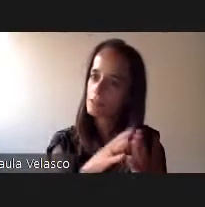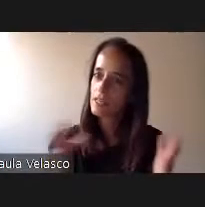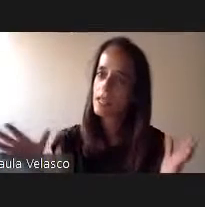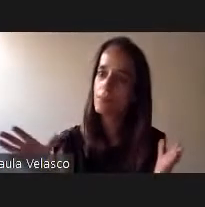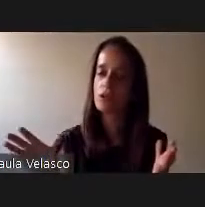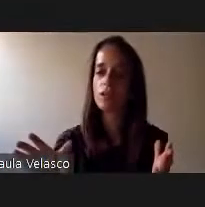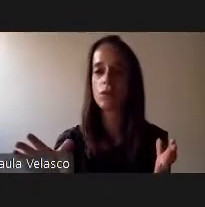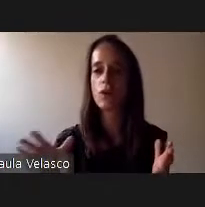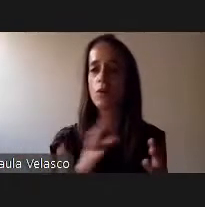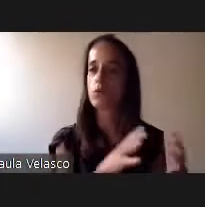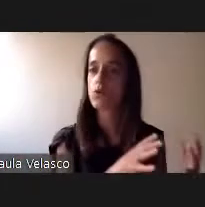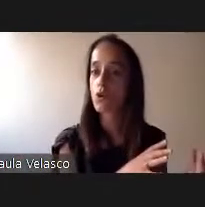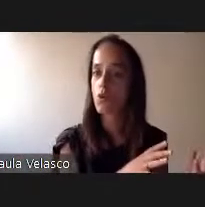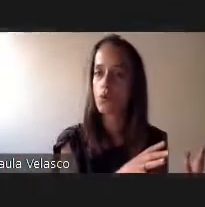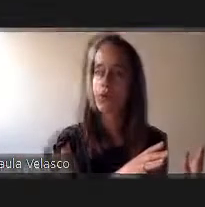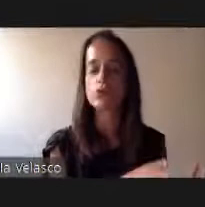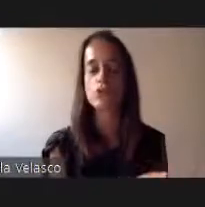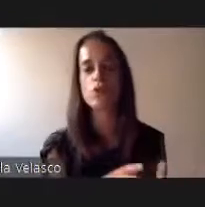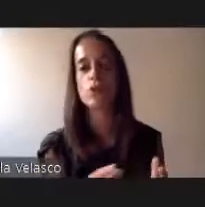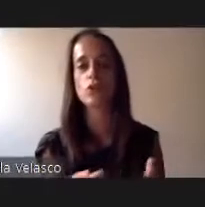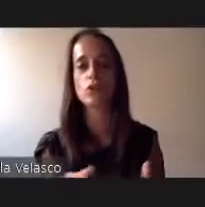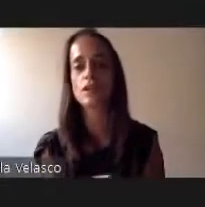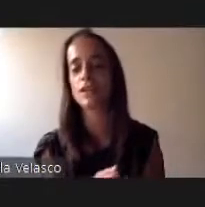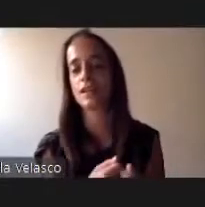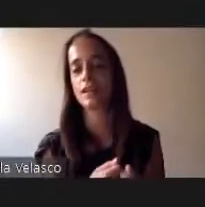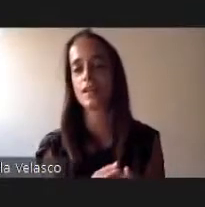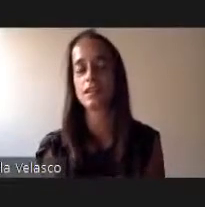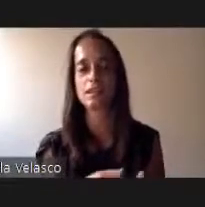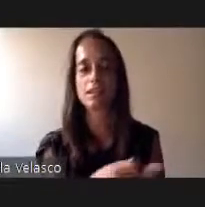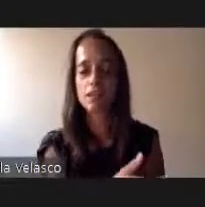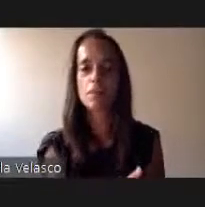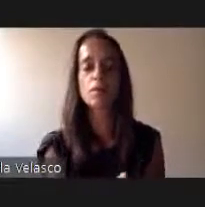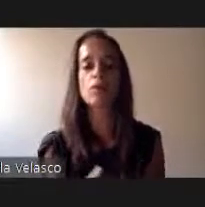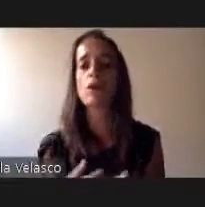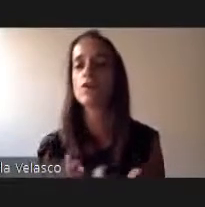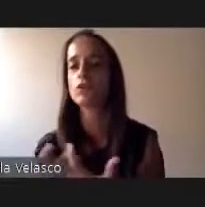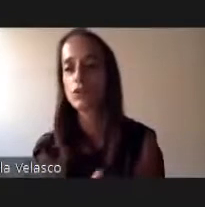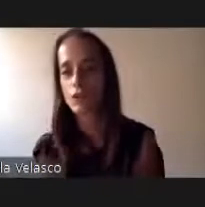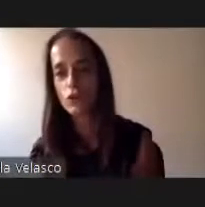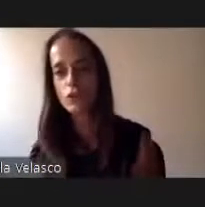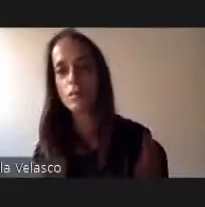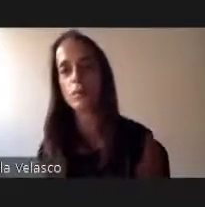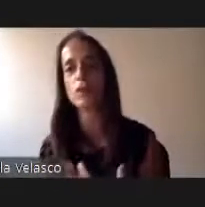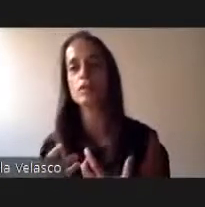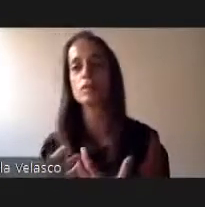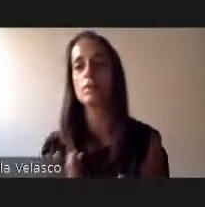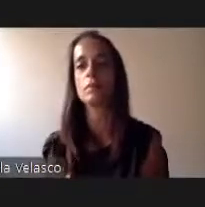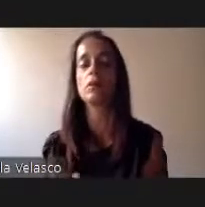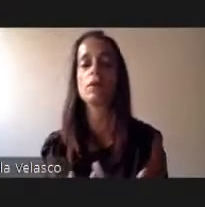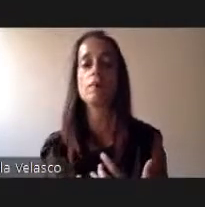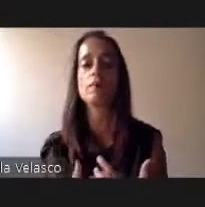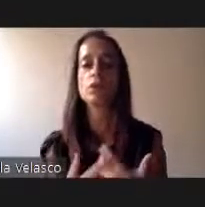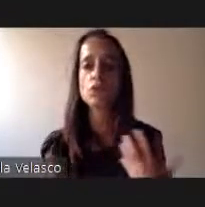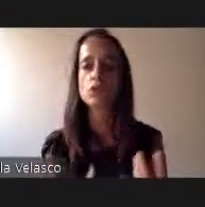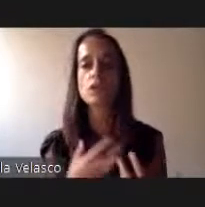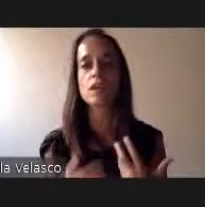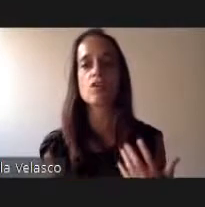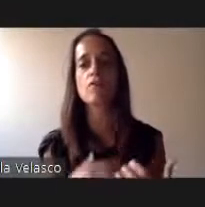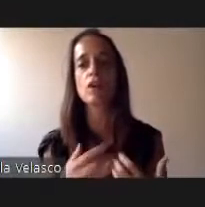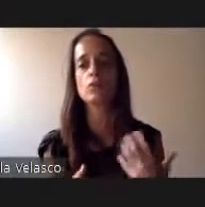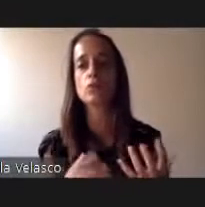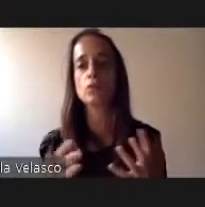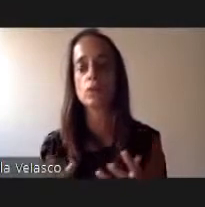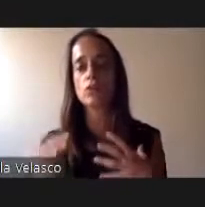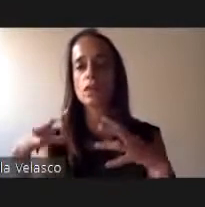série de projetos, alguns concursos, outros que têm em primeiro lugar, outros que não têm em primeiro lugar, mas todos